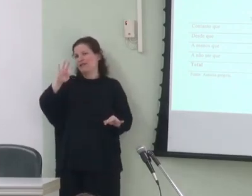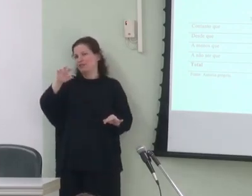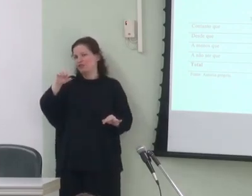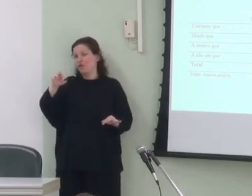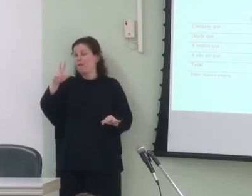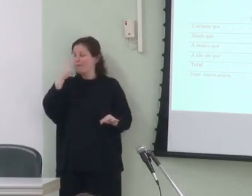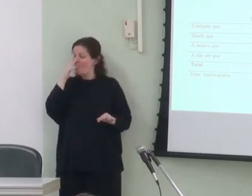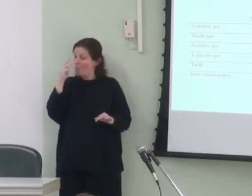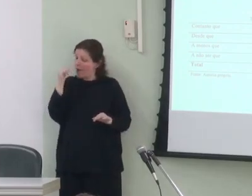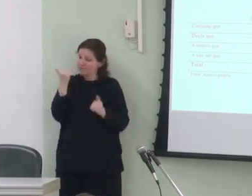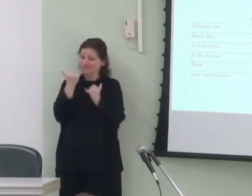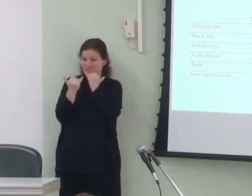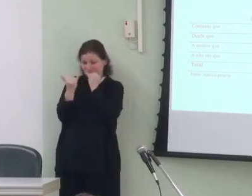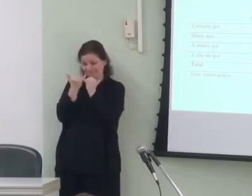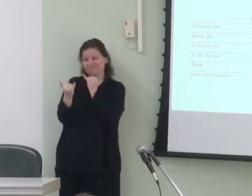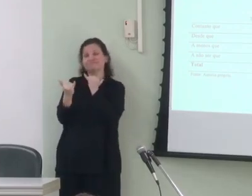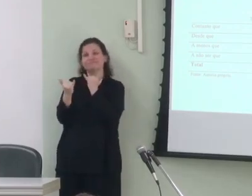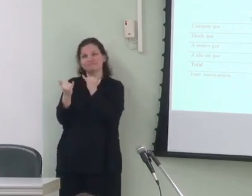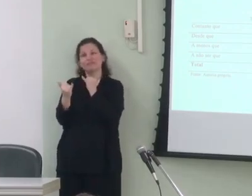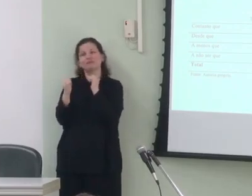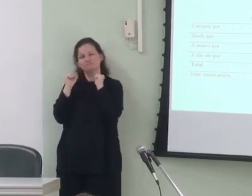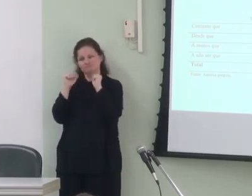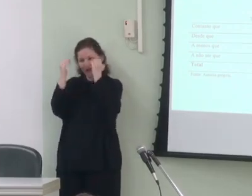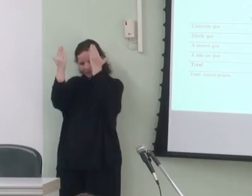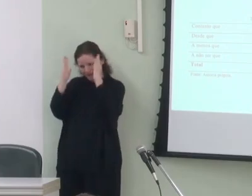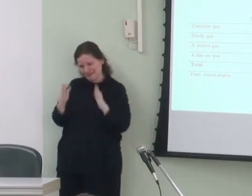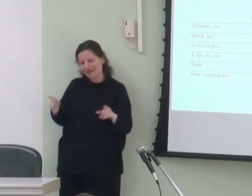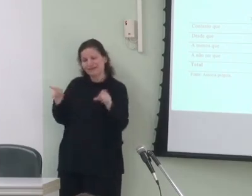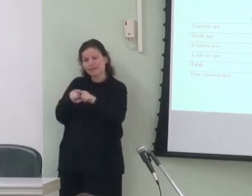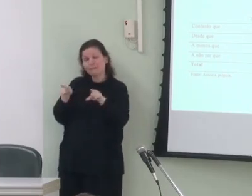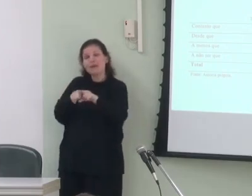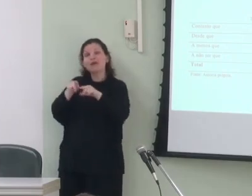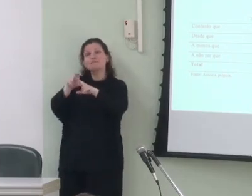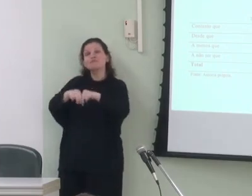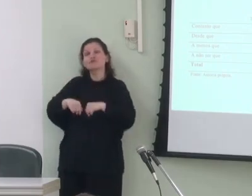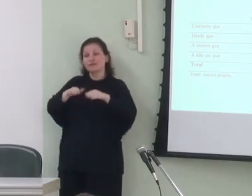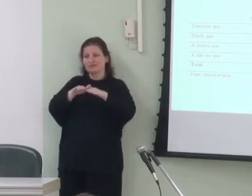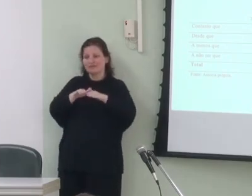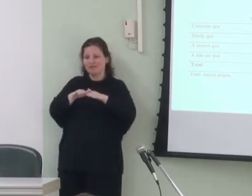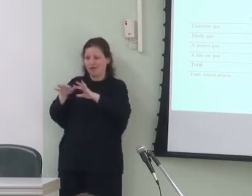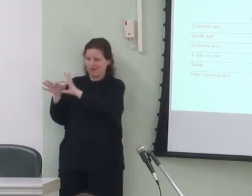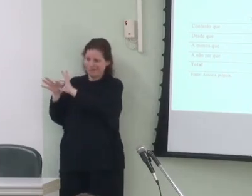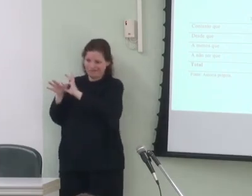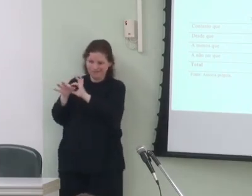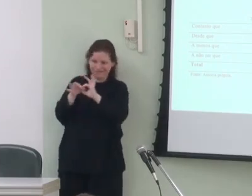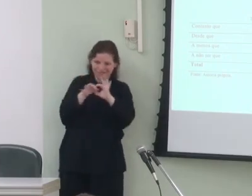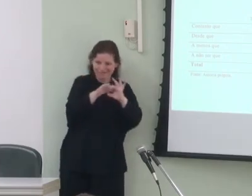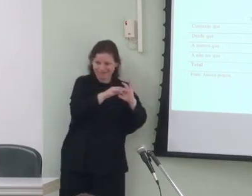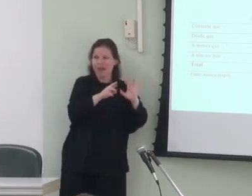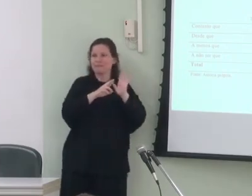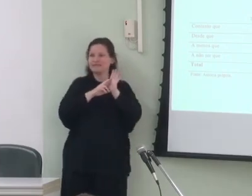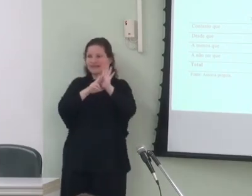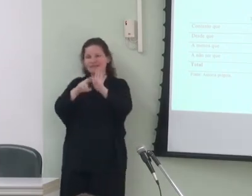sinônimas que são devem ser analisadas também por meio de elos horizontais representando